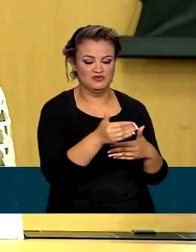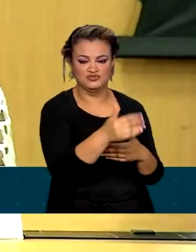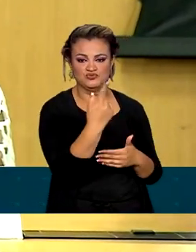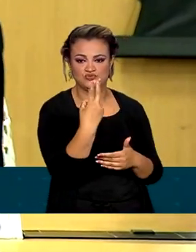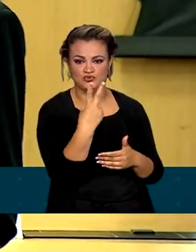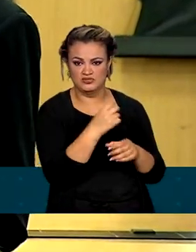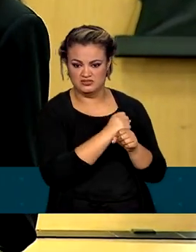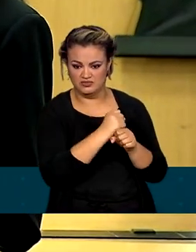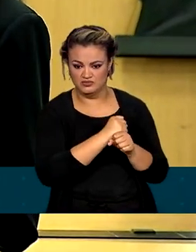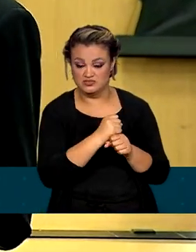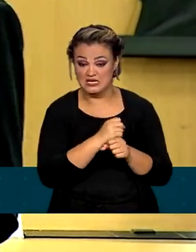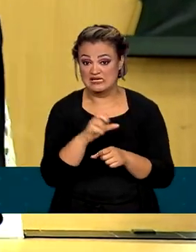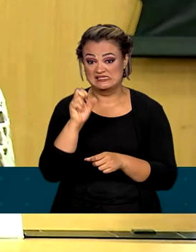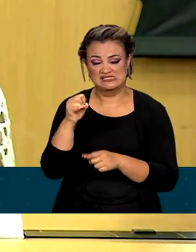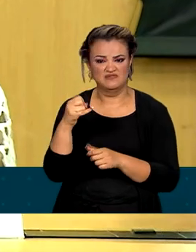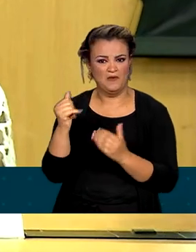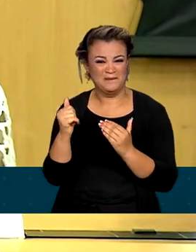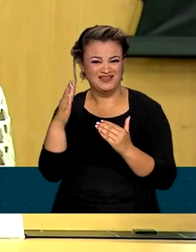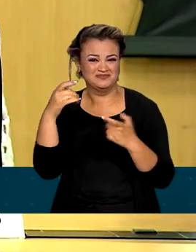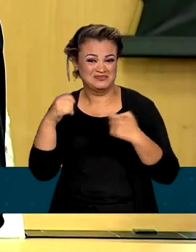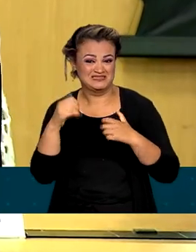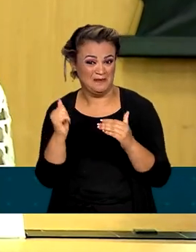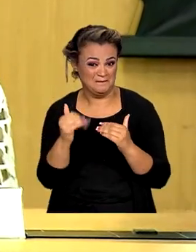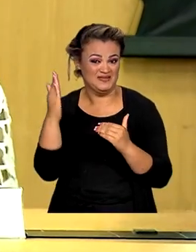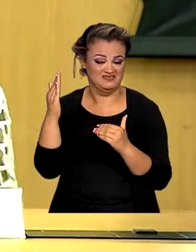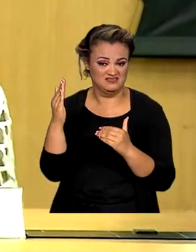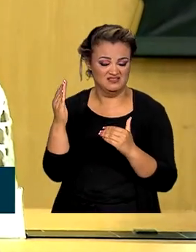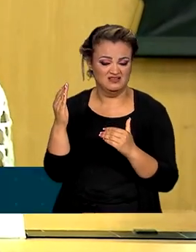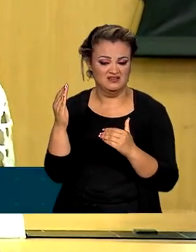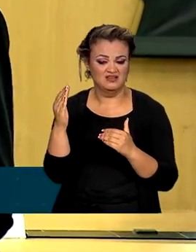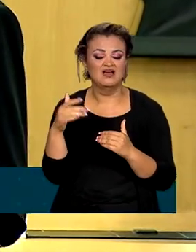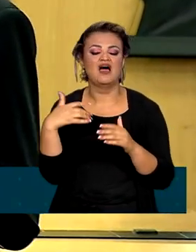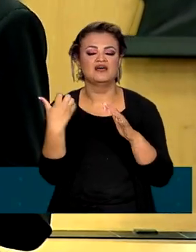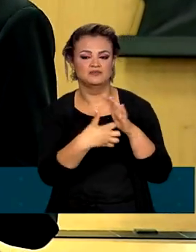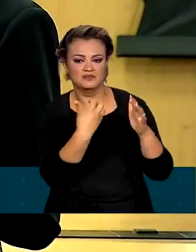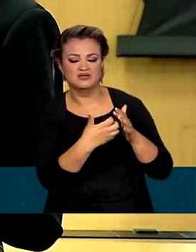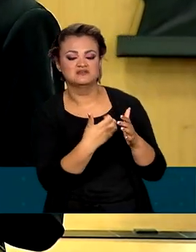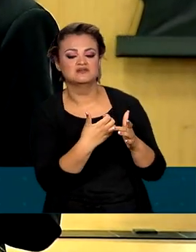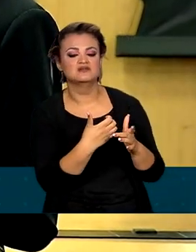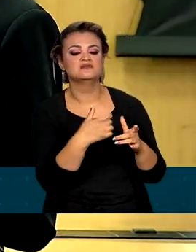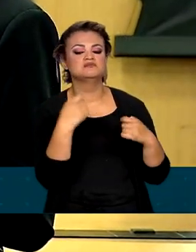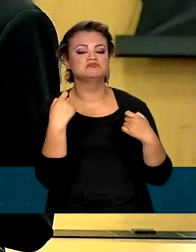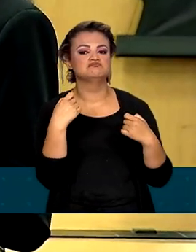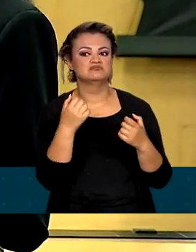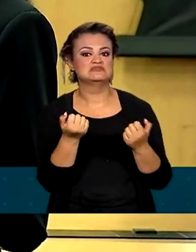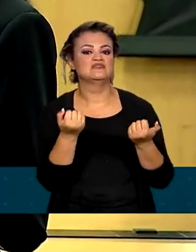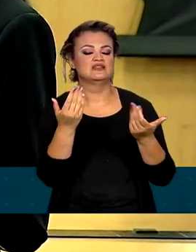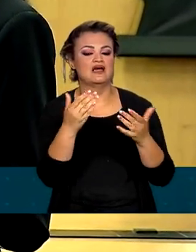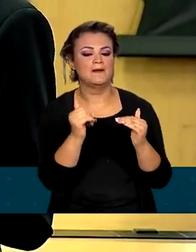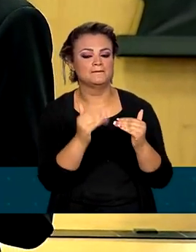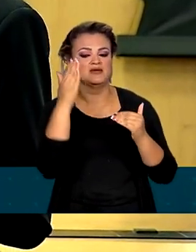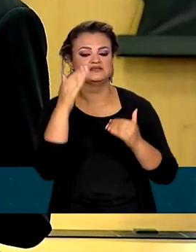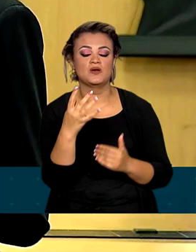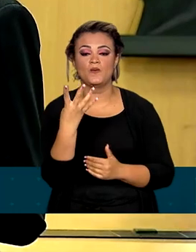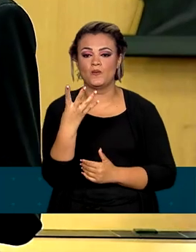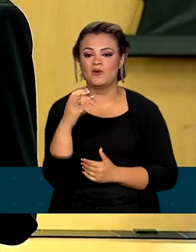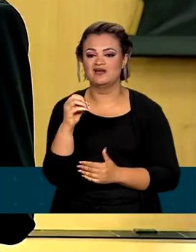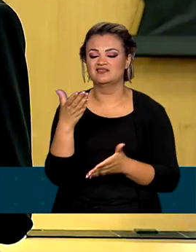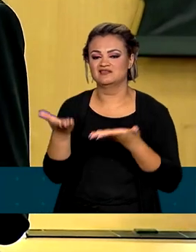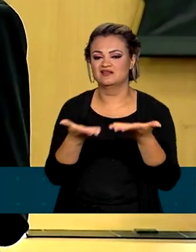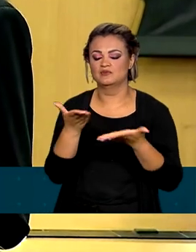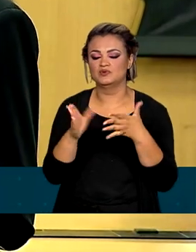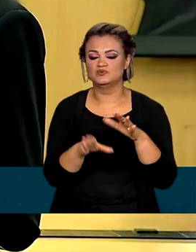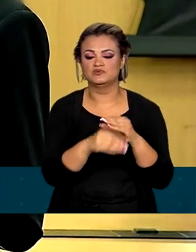e caso esse número ultrapasse, essa necessidade ultrapasse, a empresa vai também fornecer 40 tratamentos